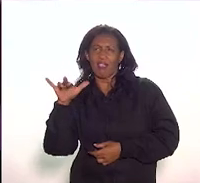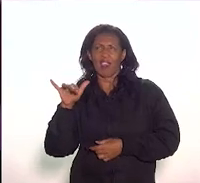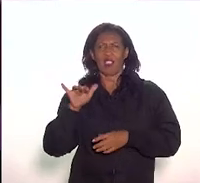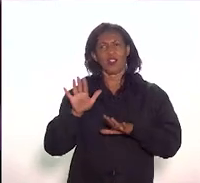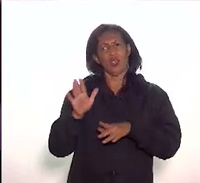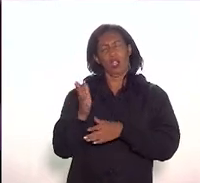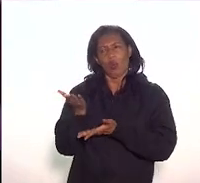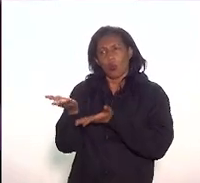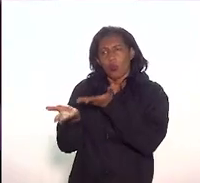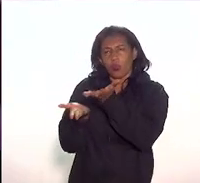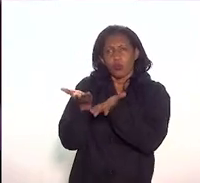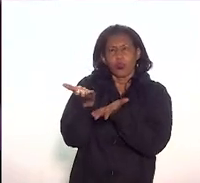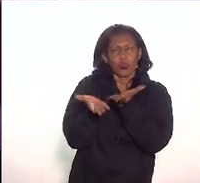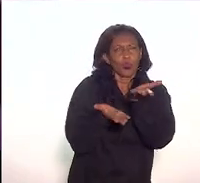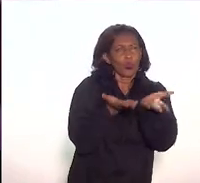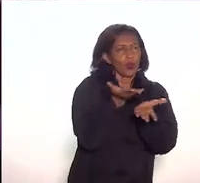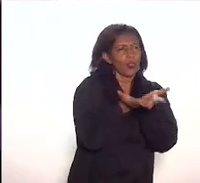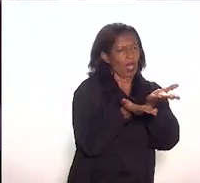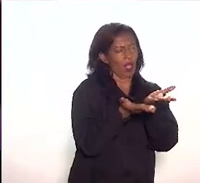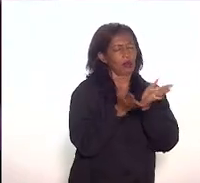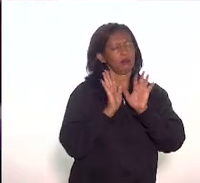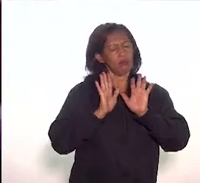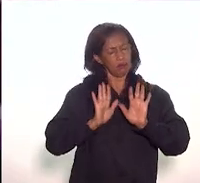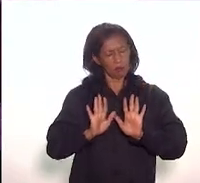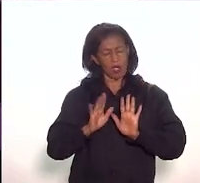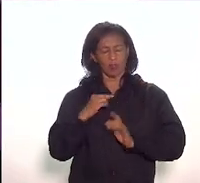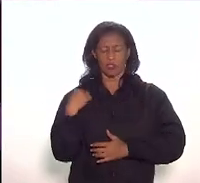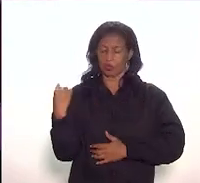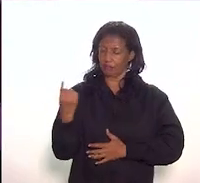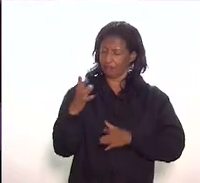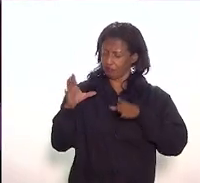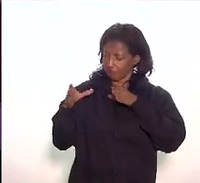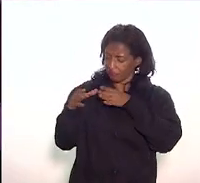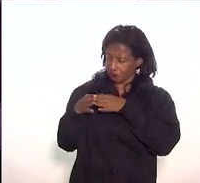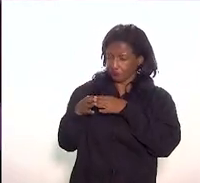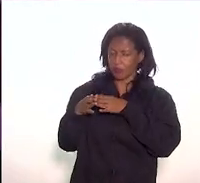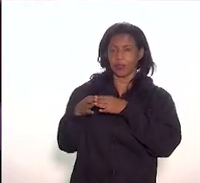vamos responder e vamos